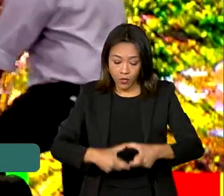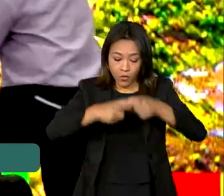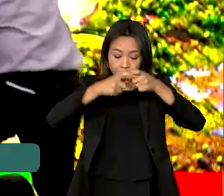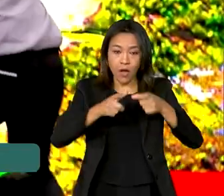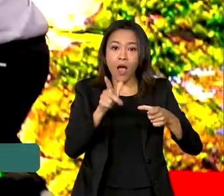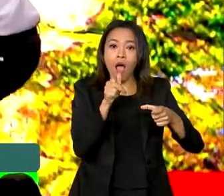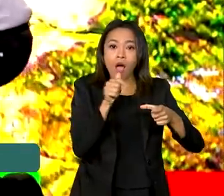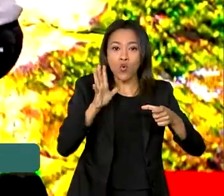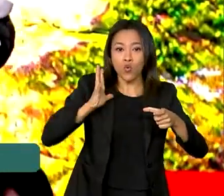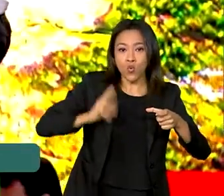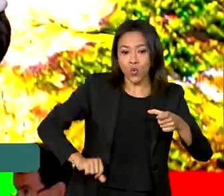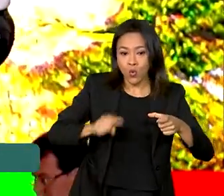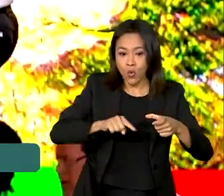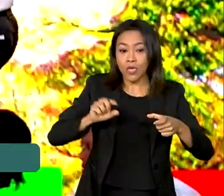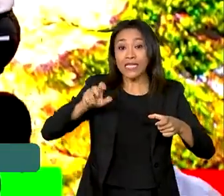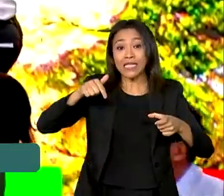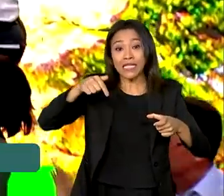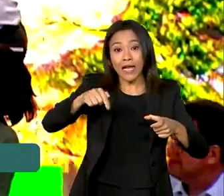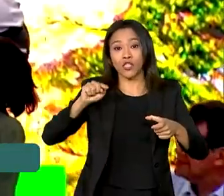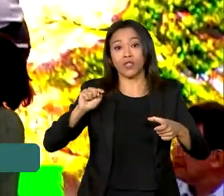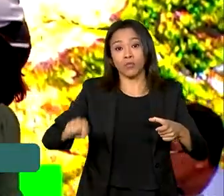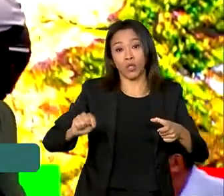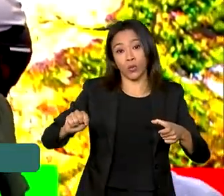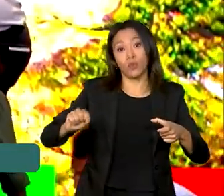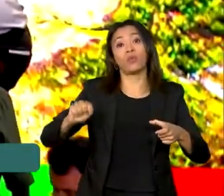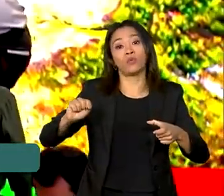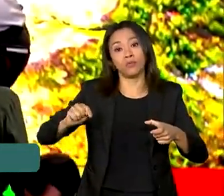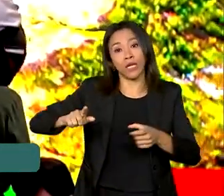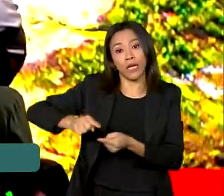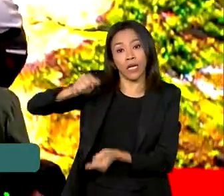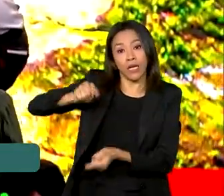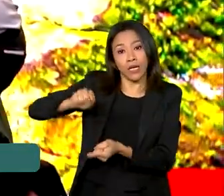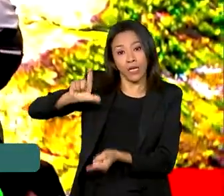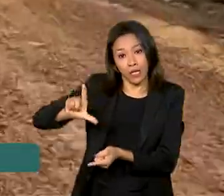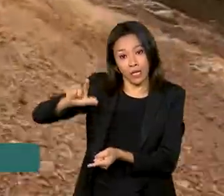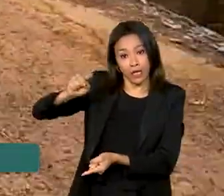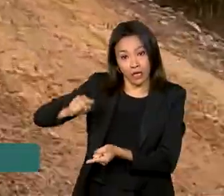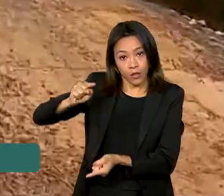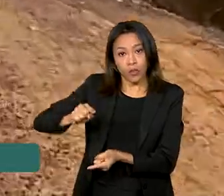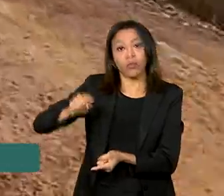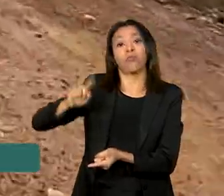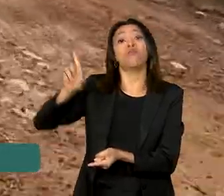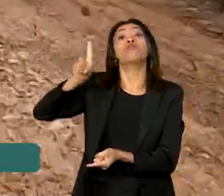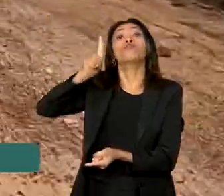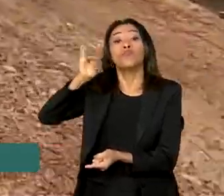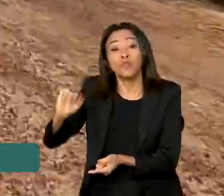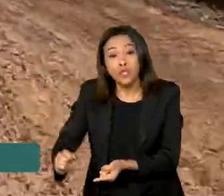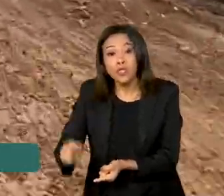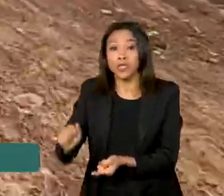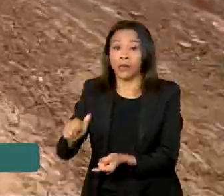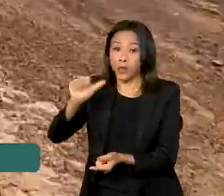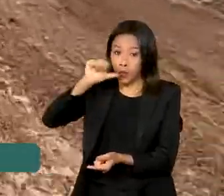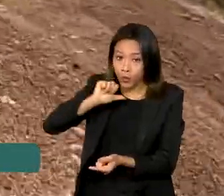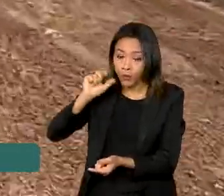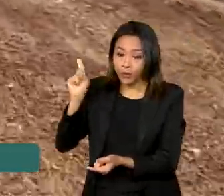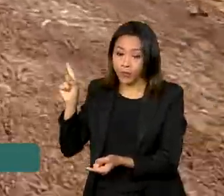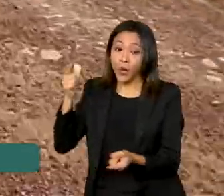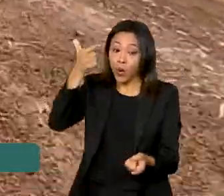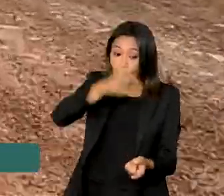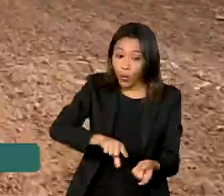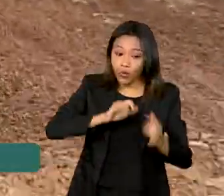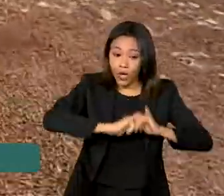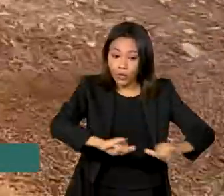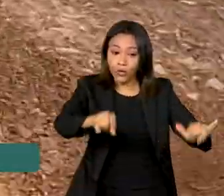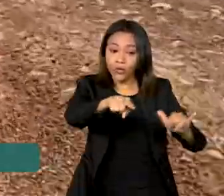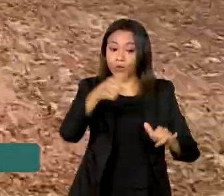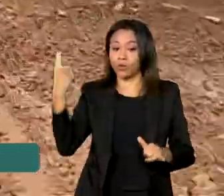capazes de produzir 7 mil litros de água própria para o consumo por dia. Outro anúncio foi a aceleração das obras da